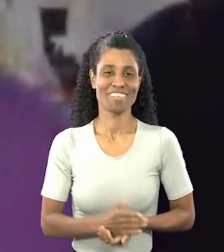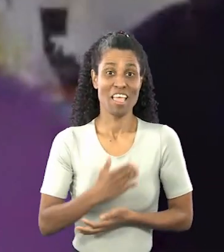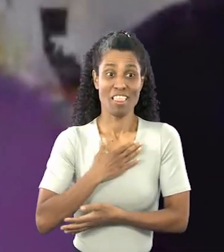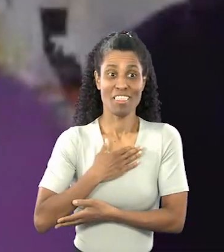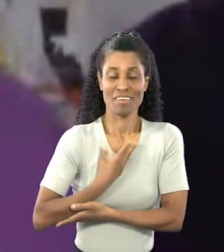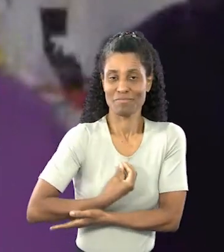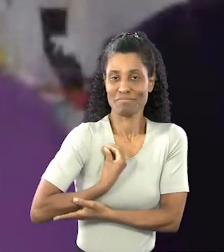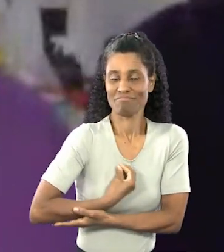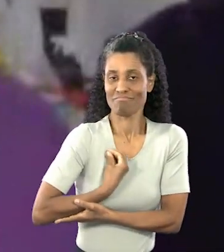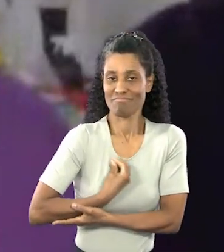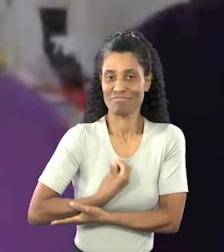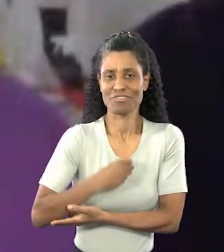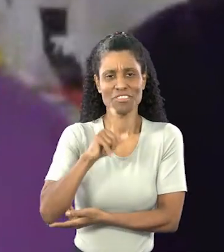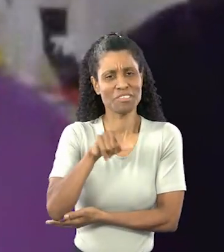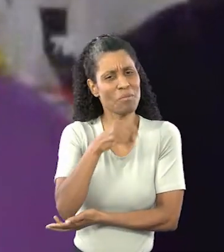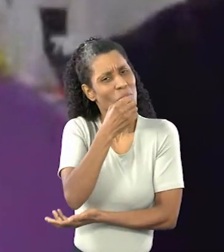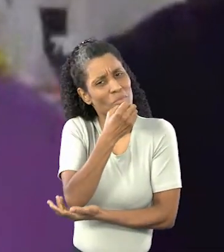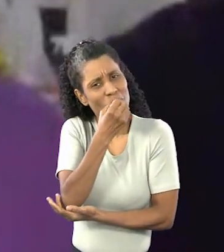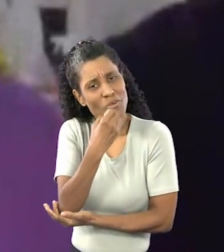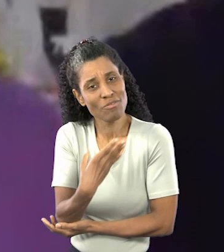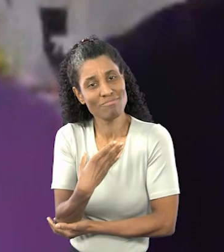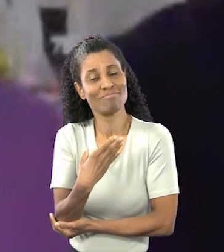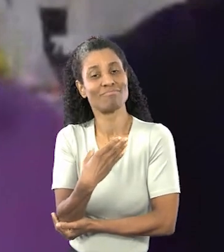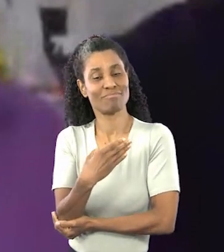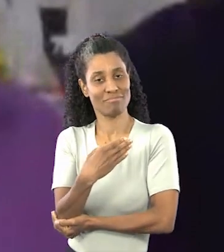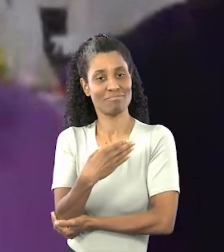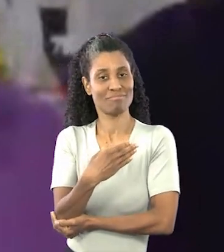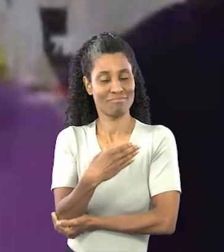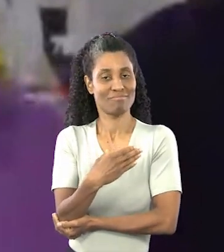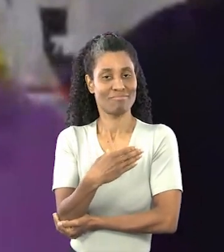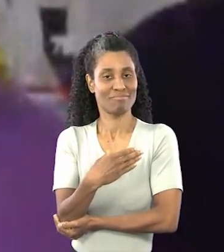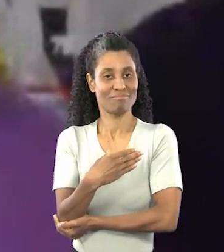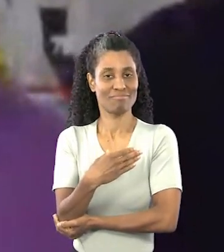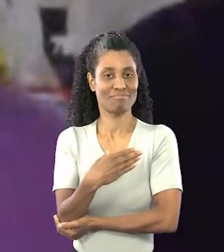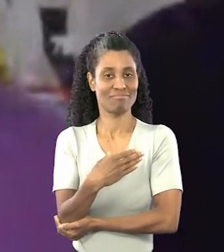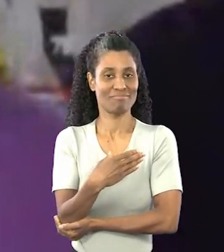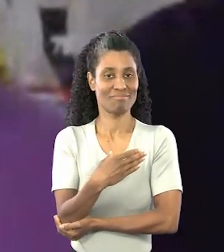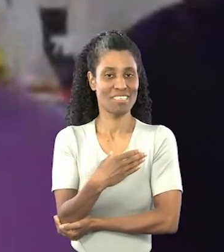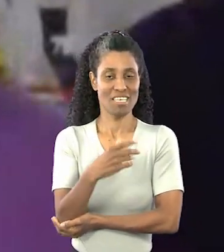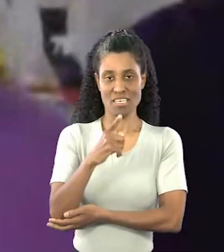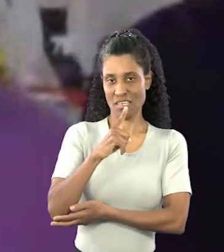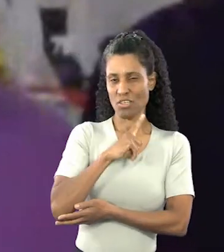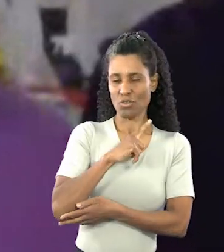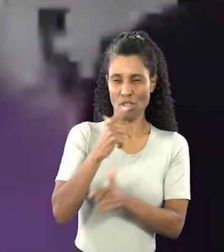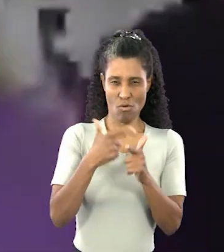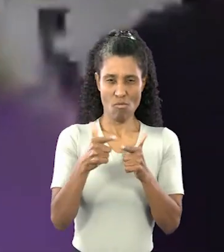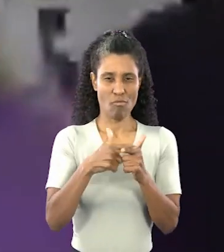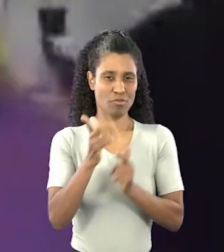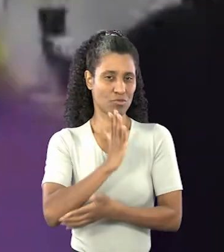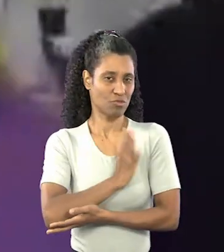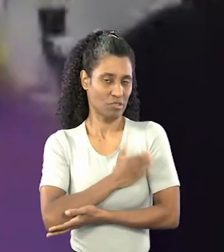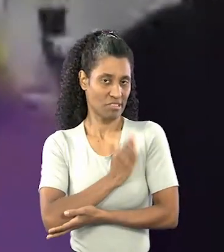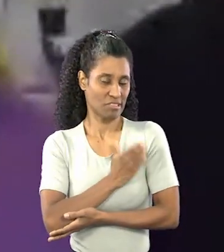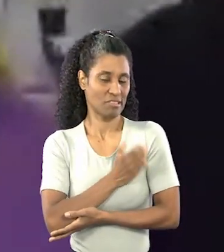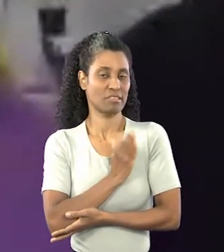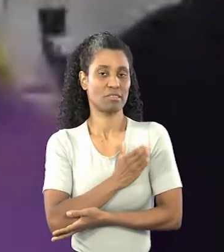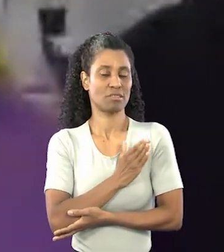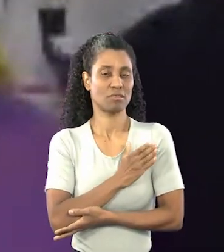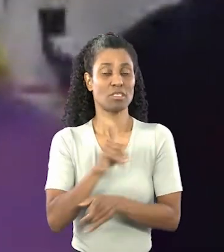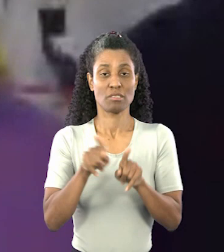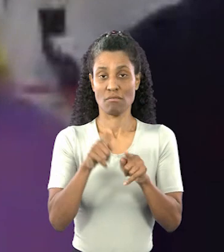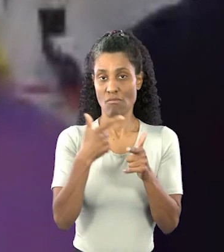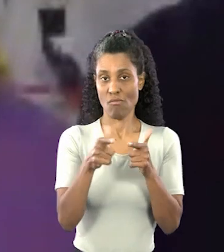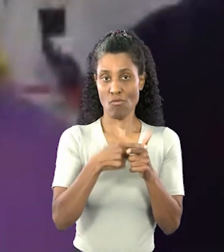mim, está sendo muito, muito bom. Até assim, como eu tenho problemas